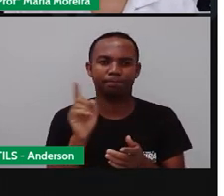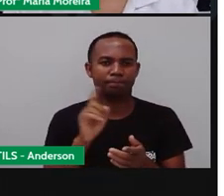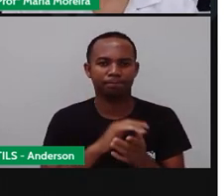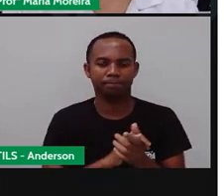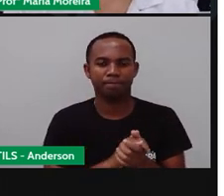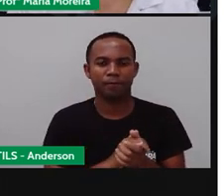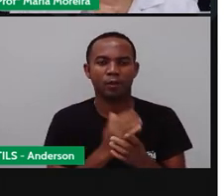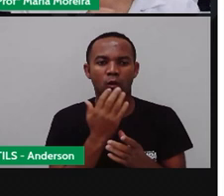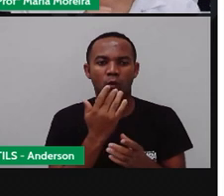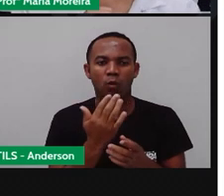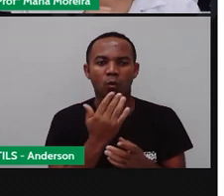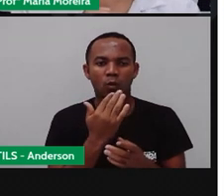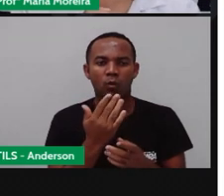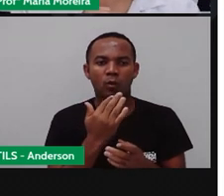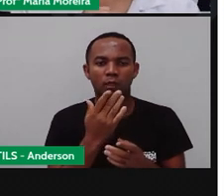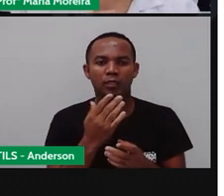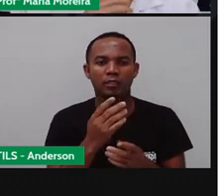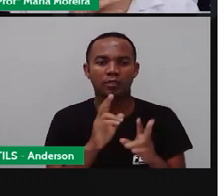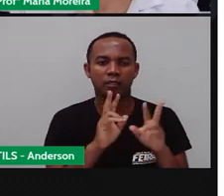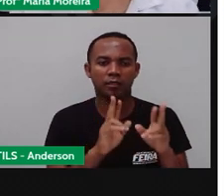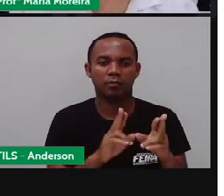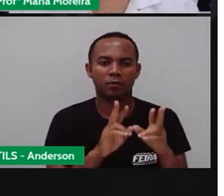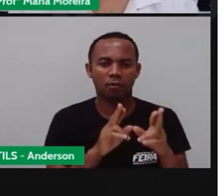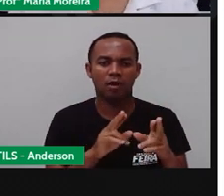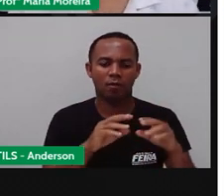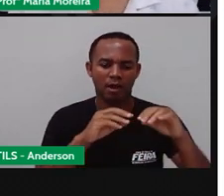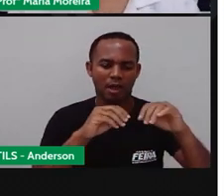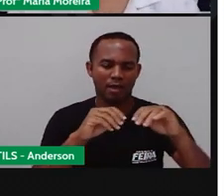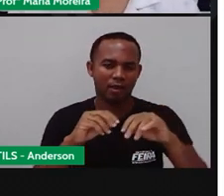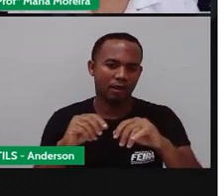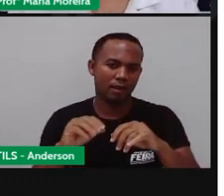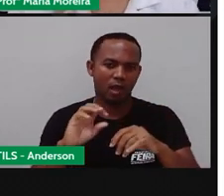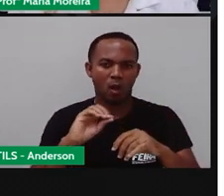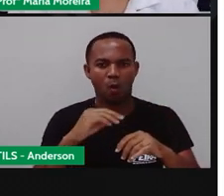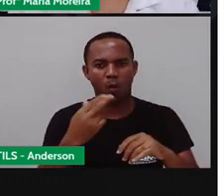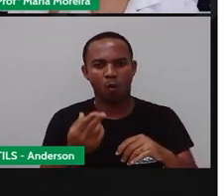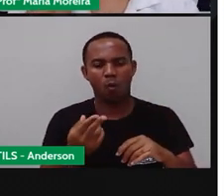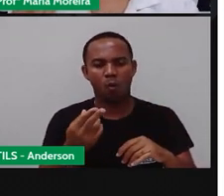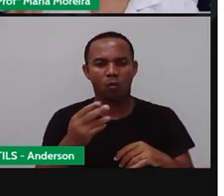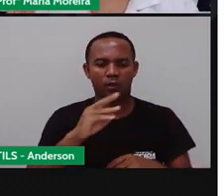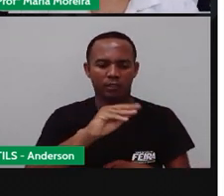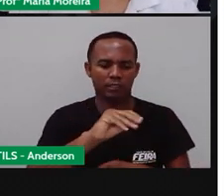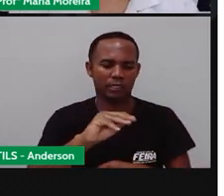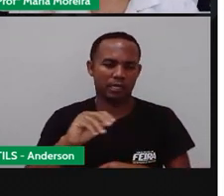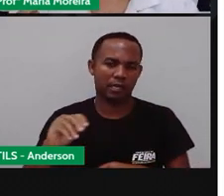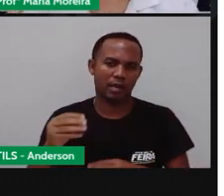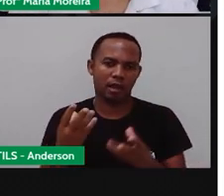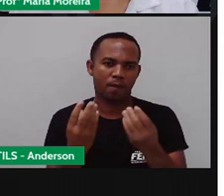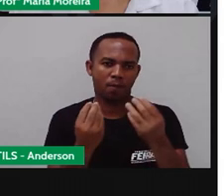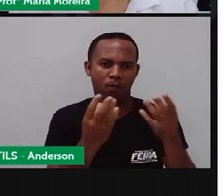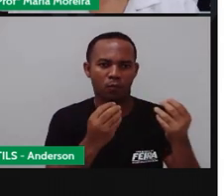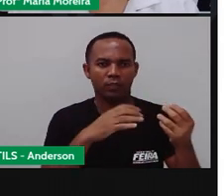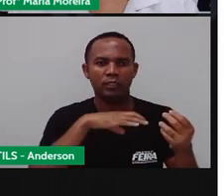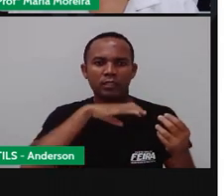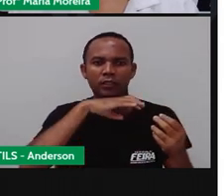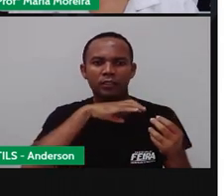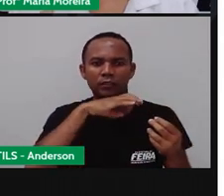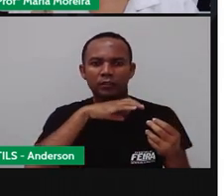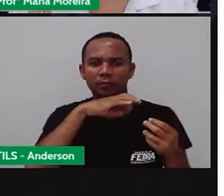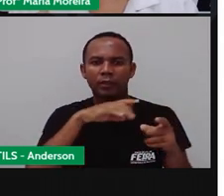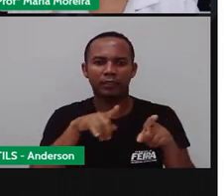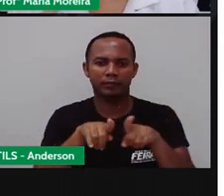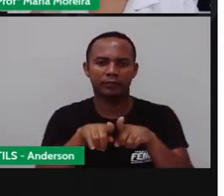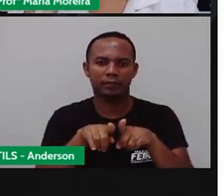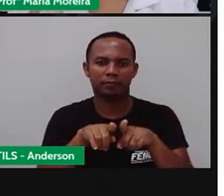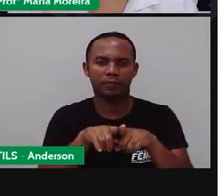São cores que se assemelham A terra E a areia Né? E coloca o que? Muitos animais Capim Em ambientes